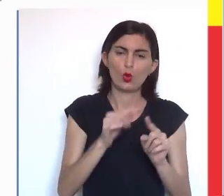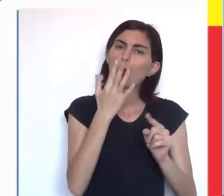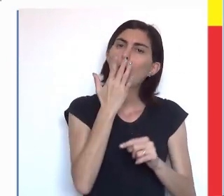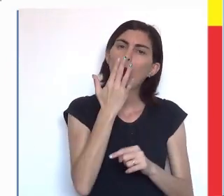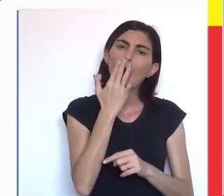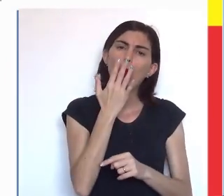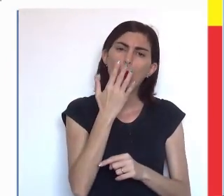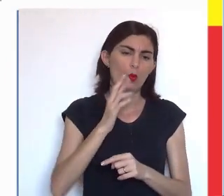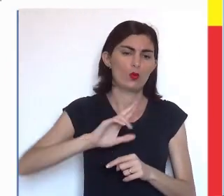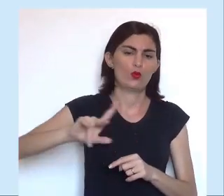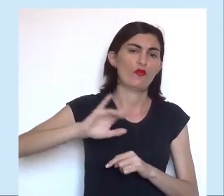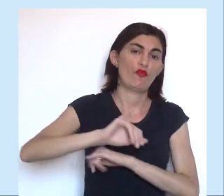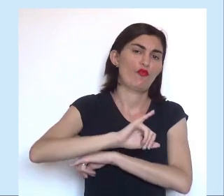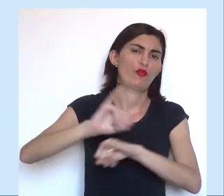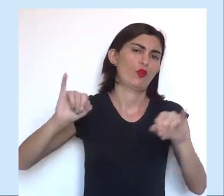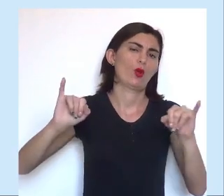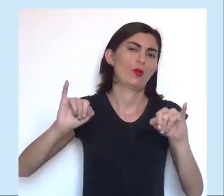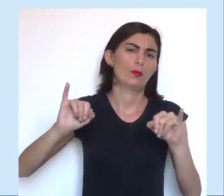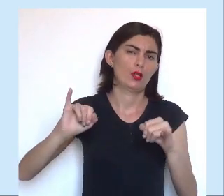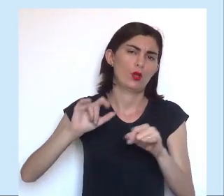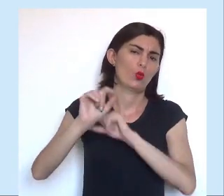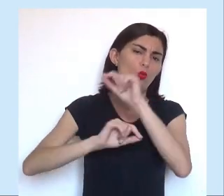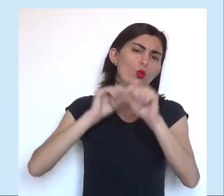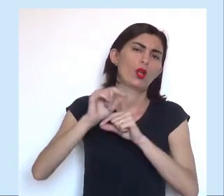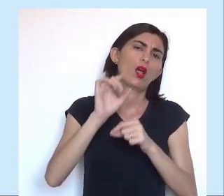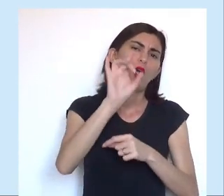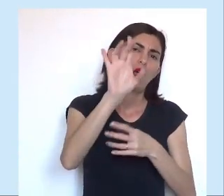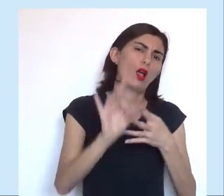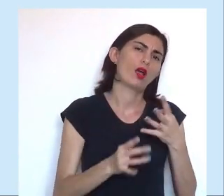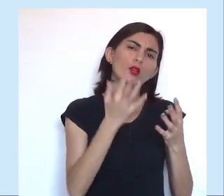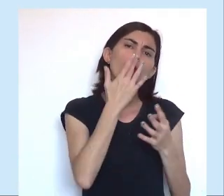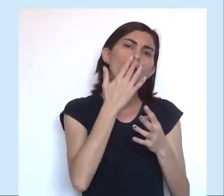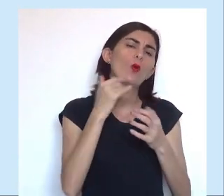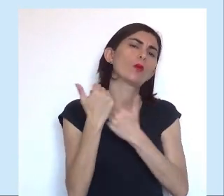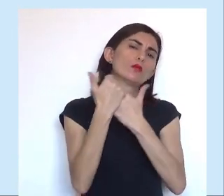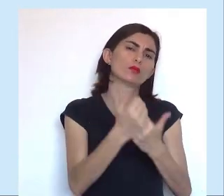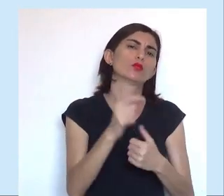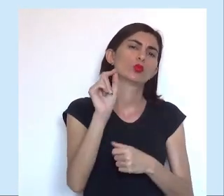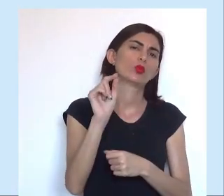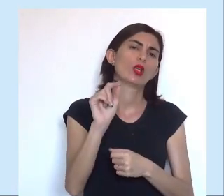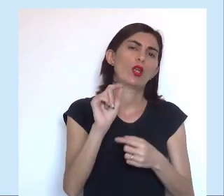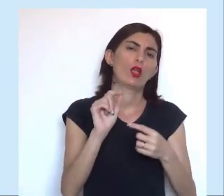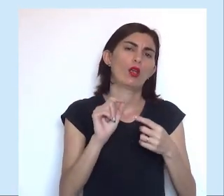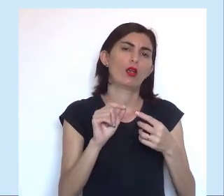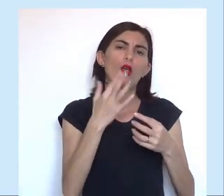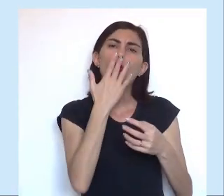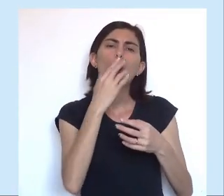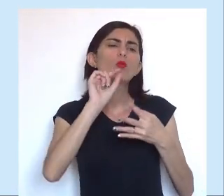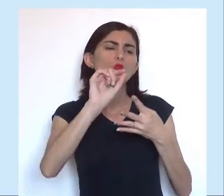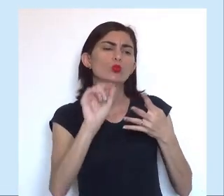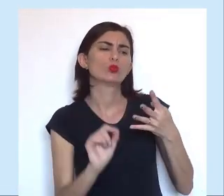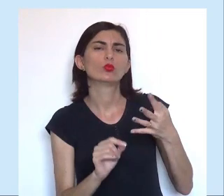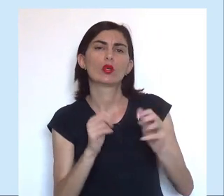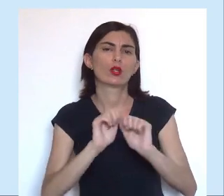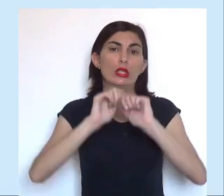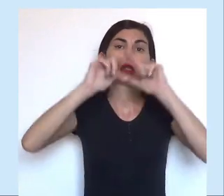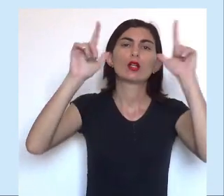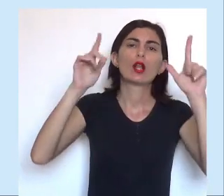só as cores e não informar o que cada cor representa, não podemos ter uma